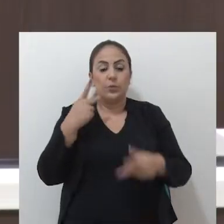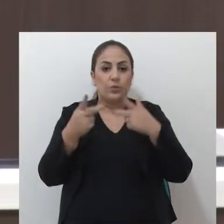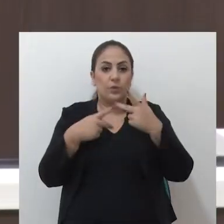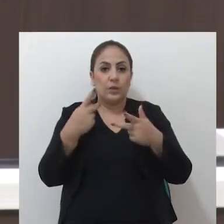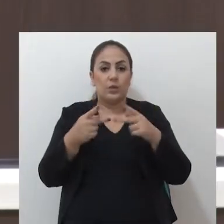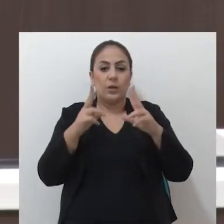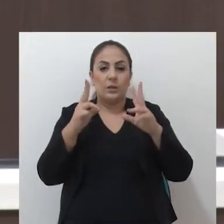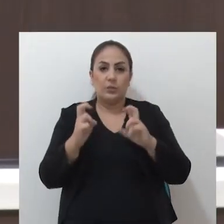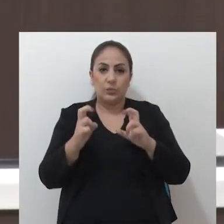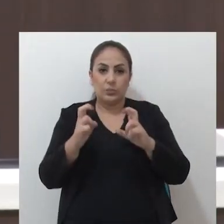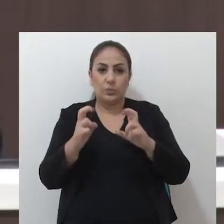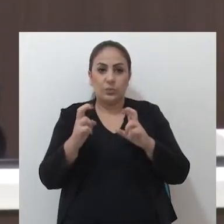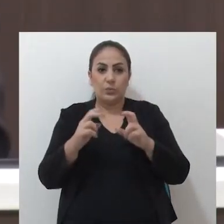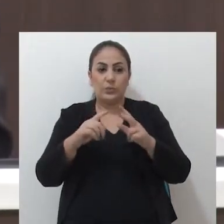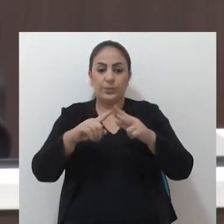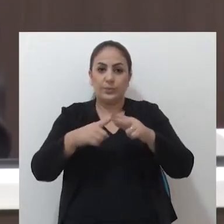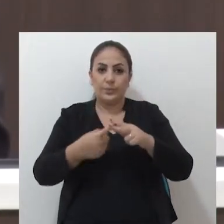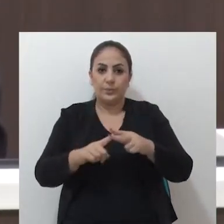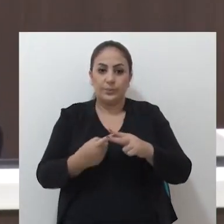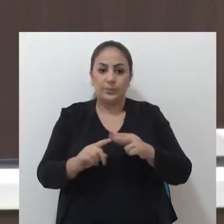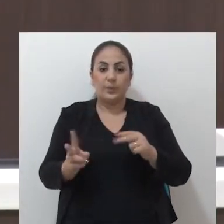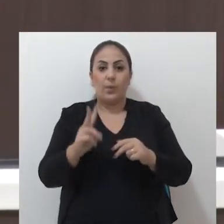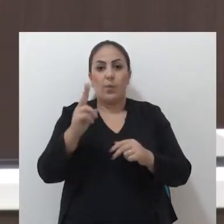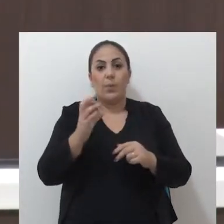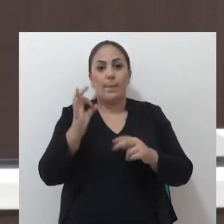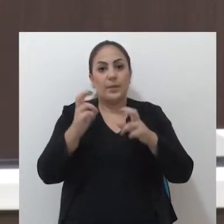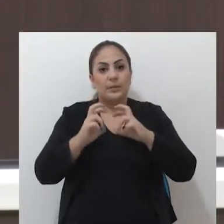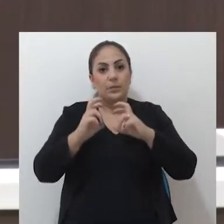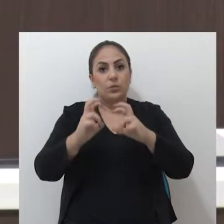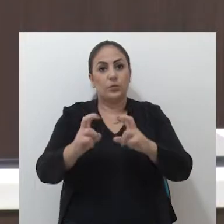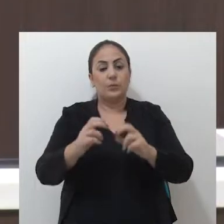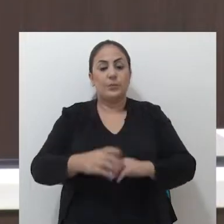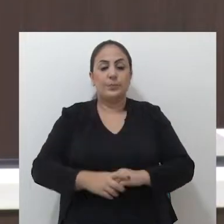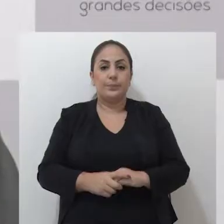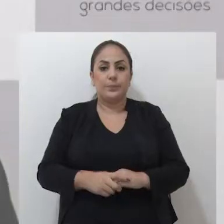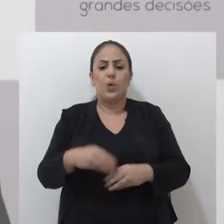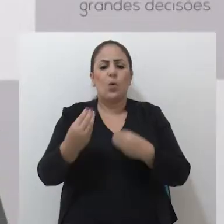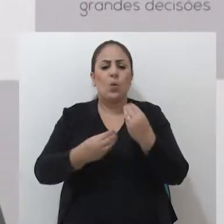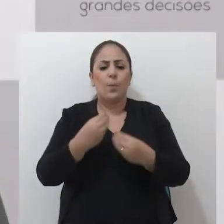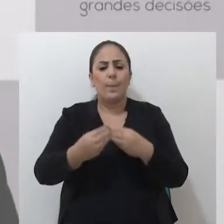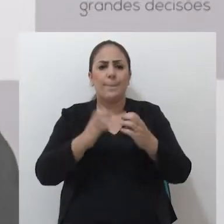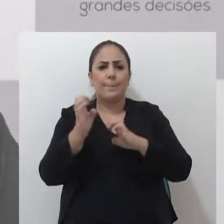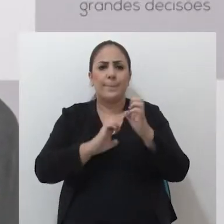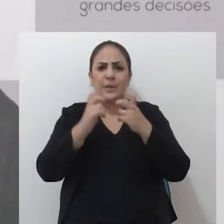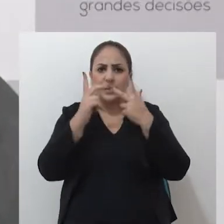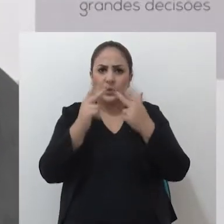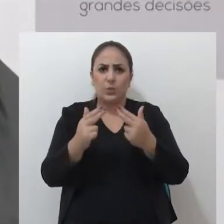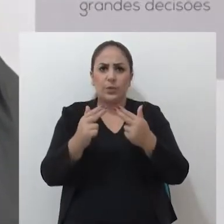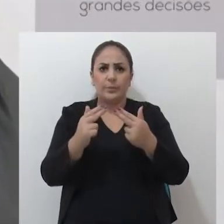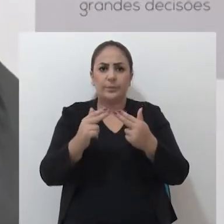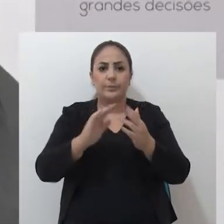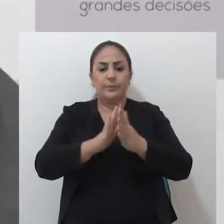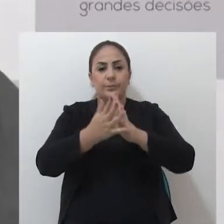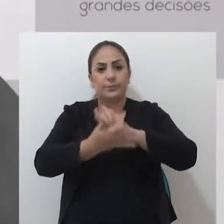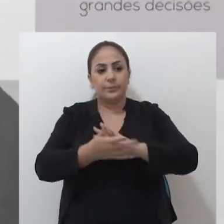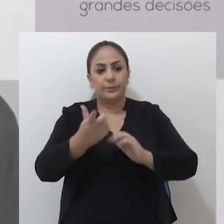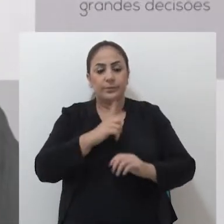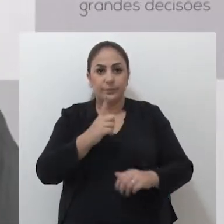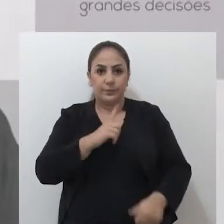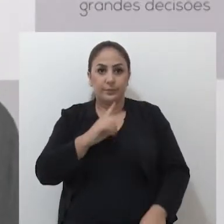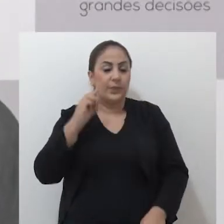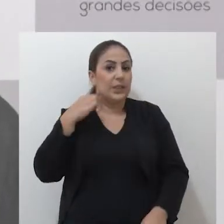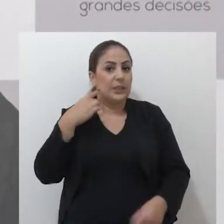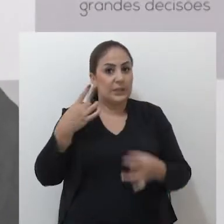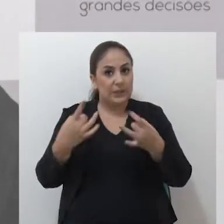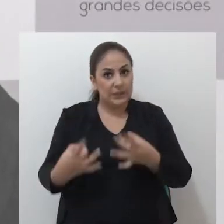último, falou sobre o recente reajuste do valor da passagem de ônibus. Como que uma empresa que nem a CODEPAS, que tem a